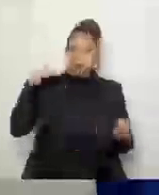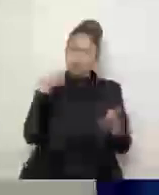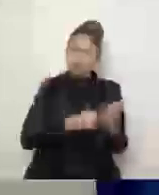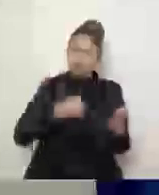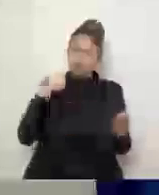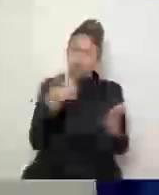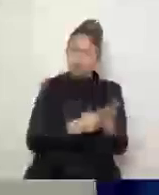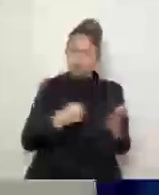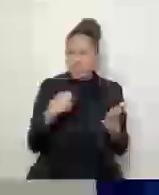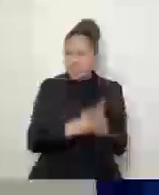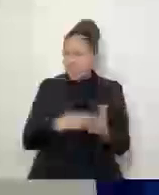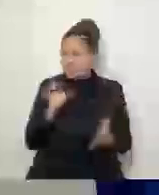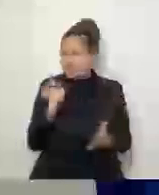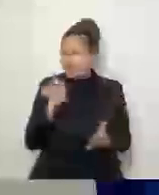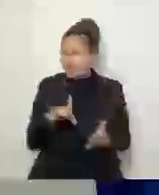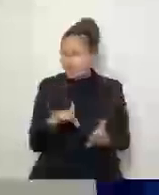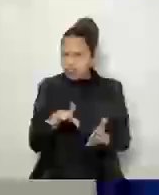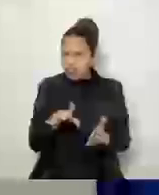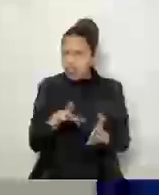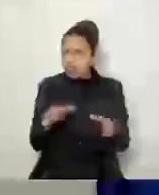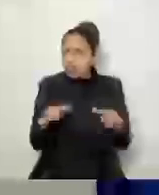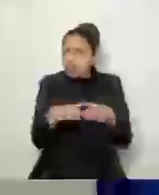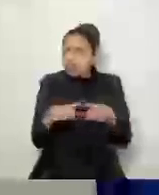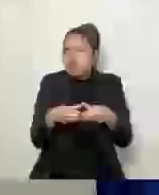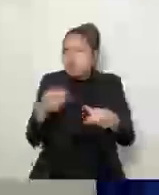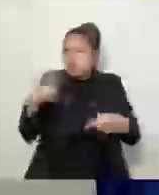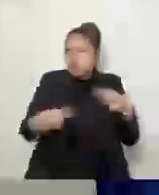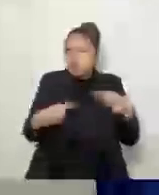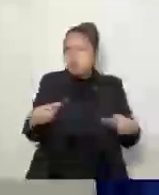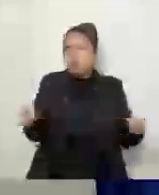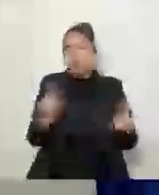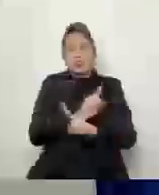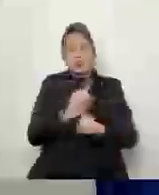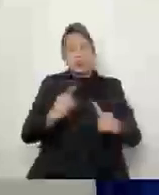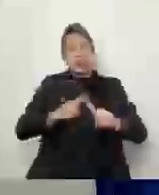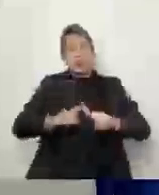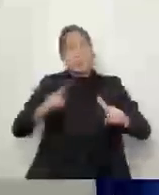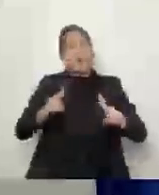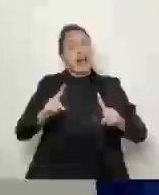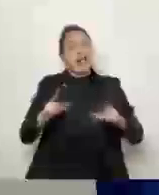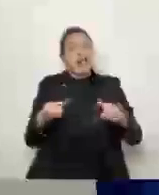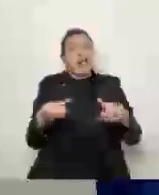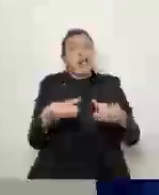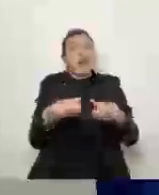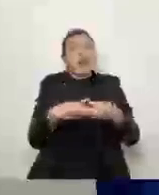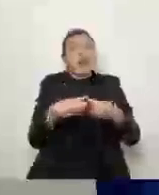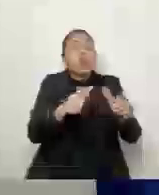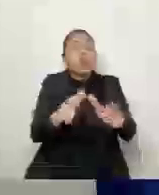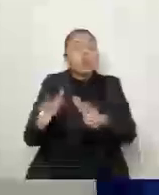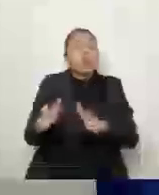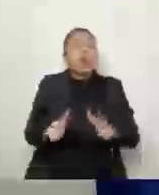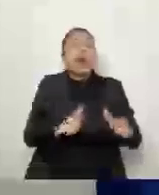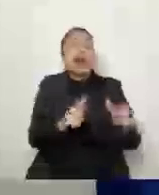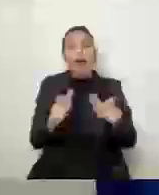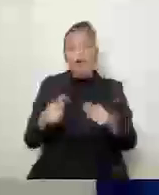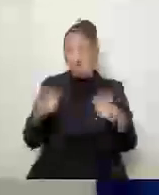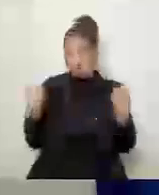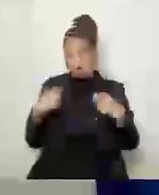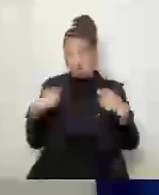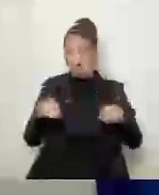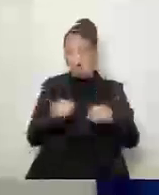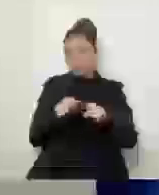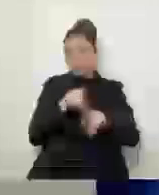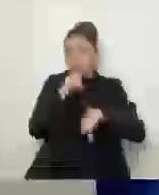causas da nossa comunidade. Então, eu quero agradecer muito, nesse momento, ao nosso senador Jorginho Mello, as pessoas que